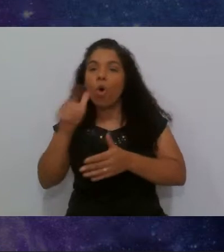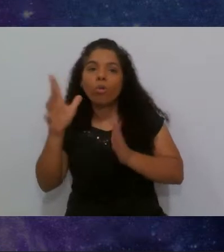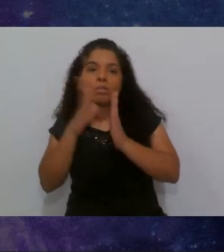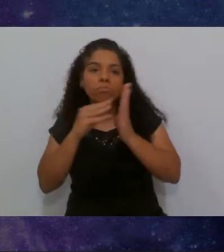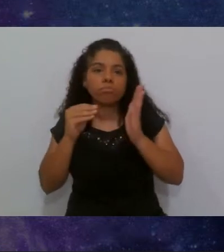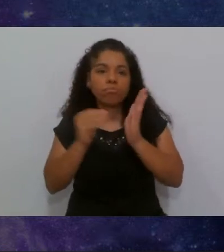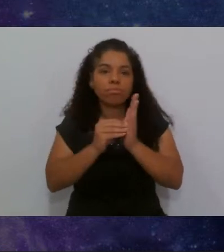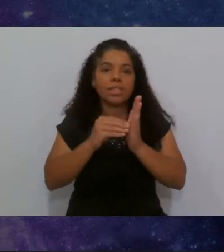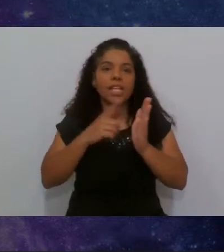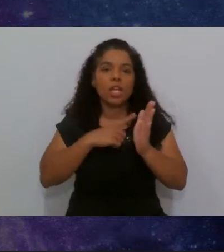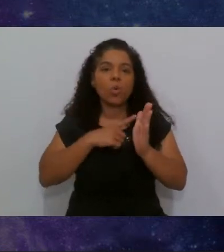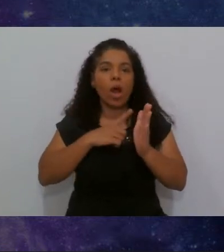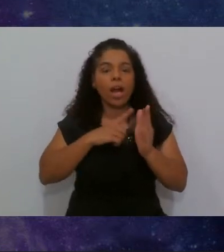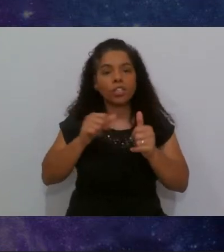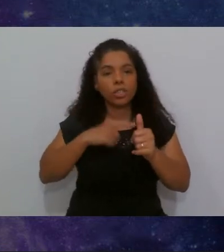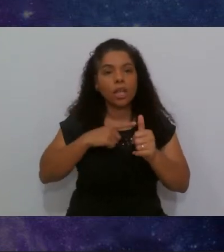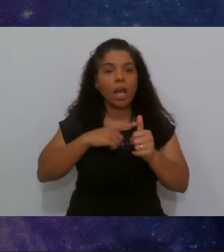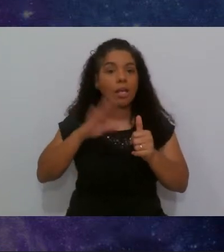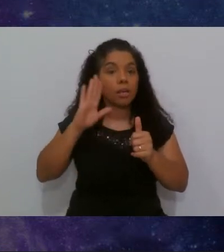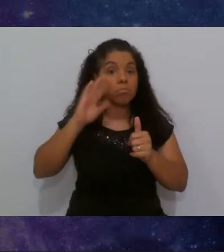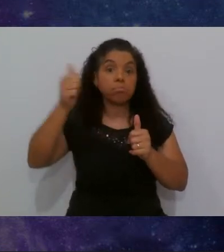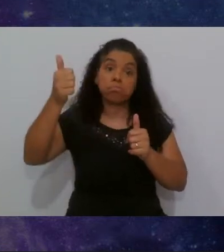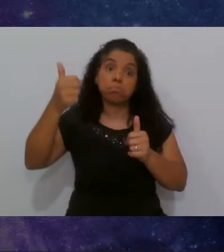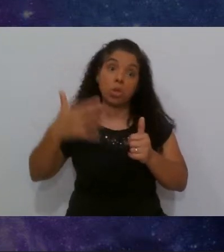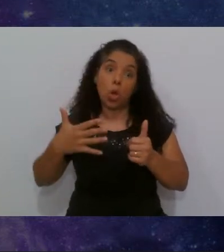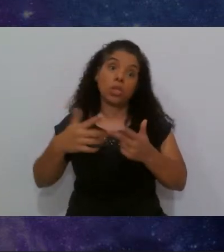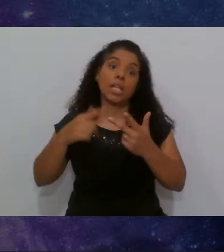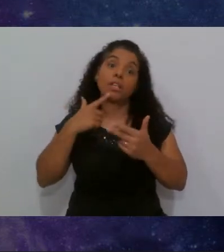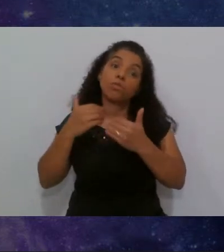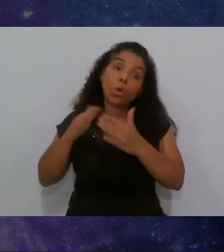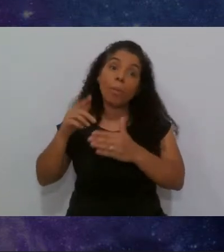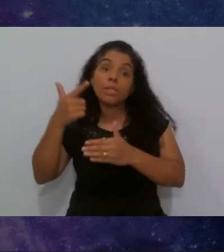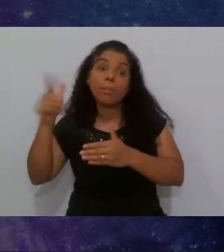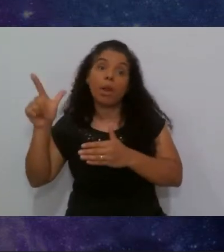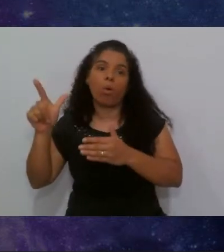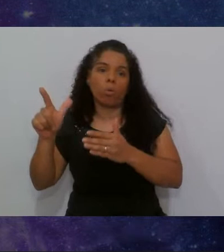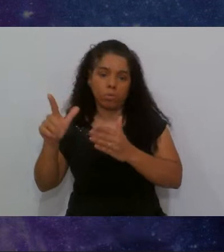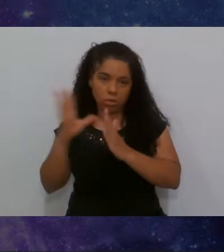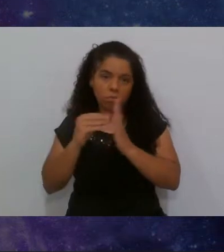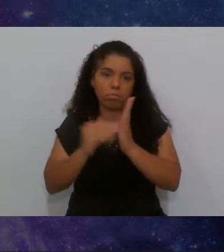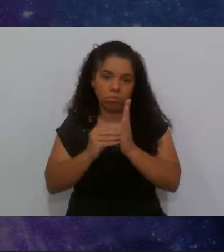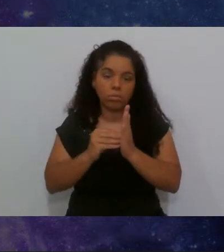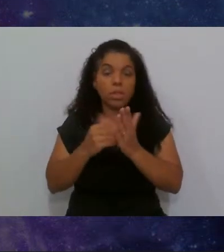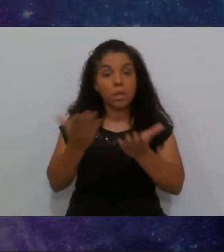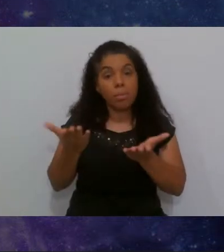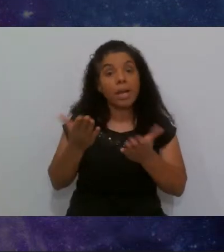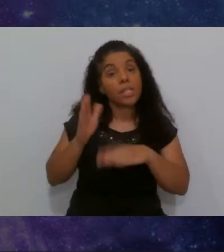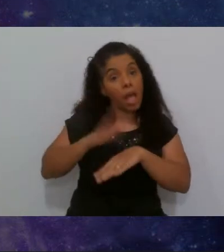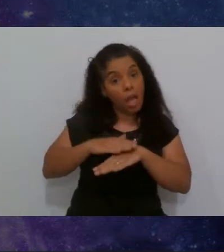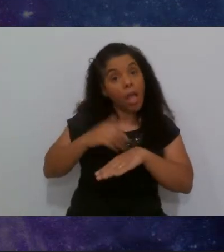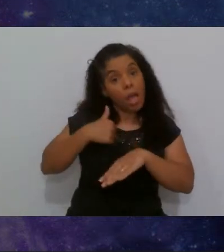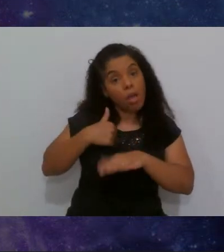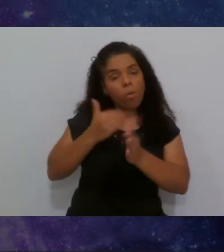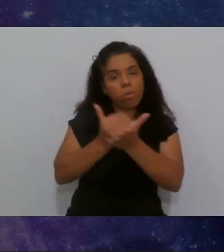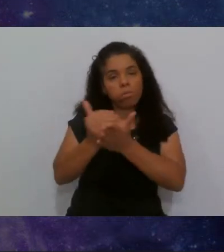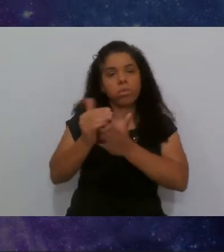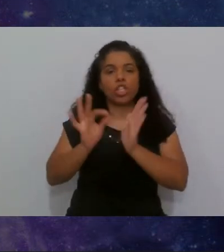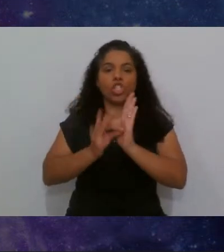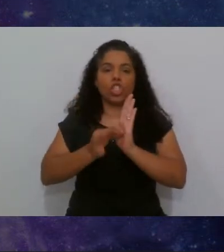tem a prioridade, aí você começa pela outra, inicialmente eu comecei pela Java.